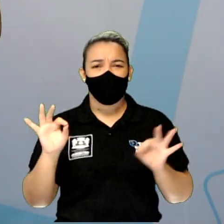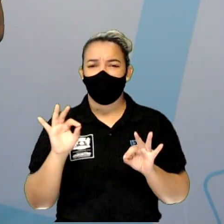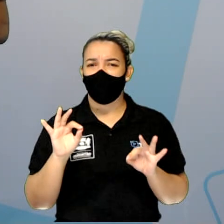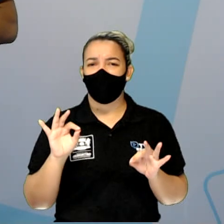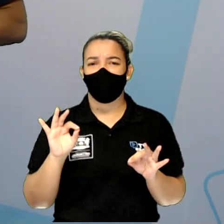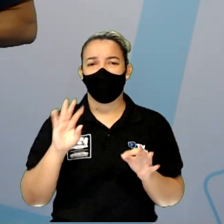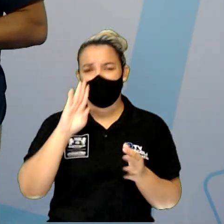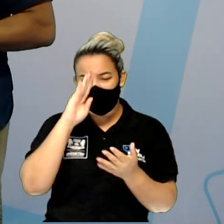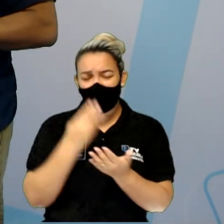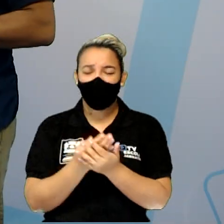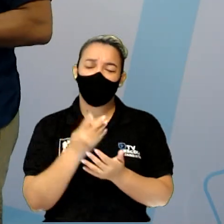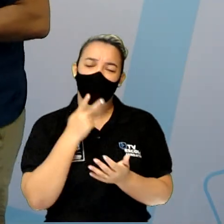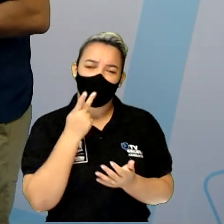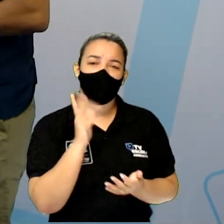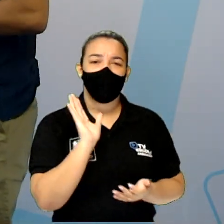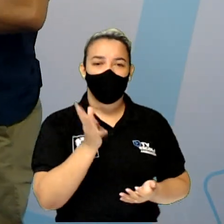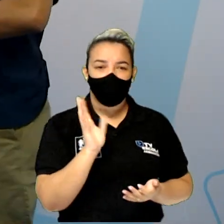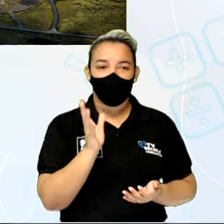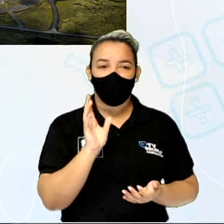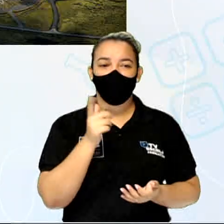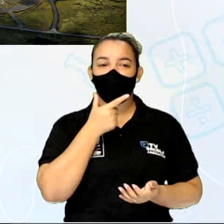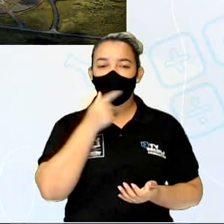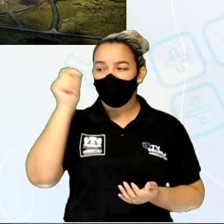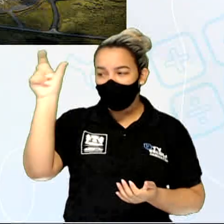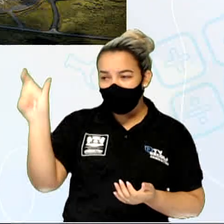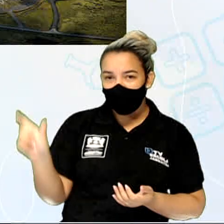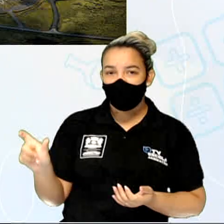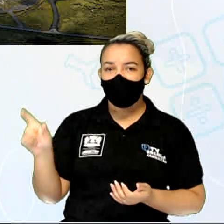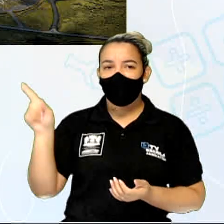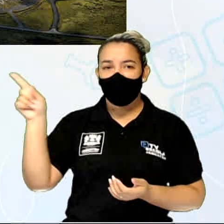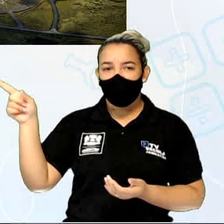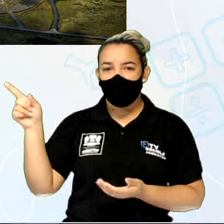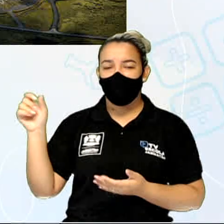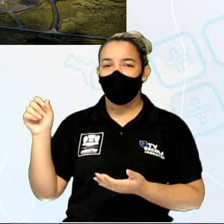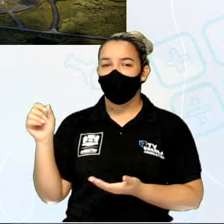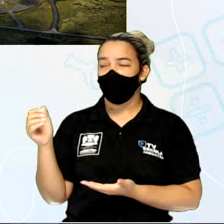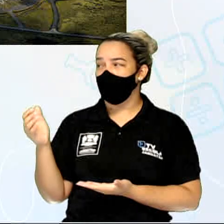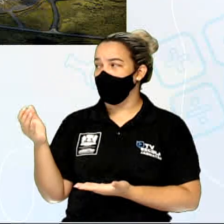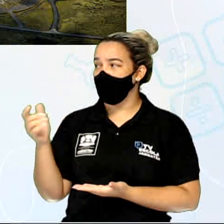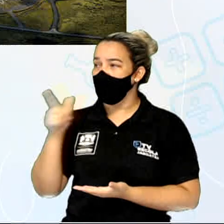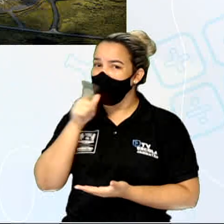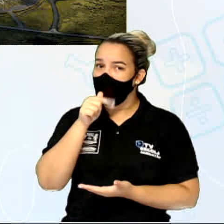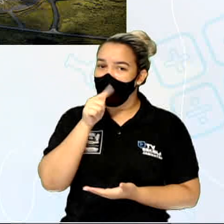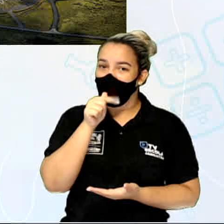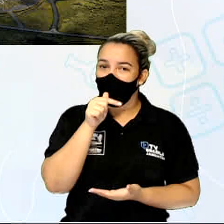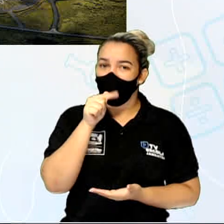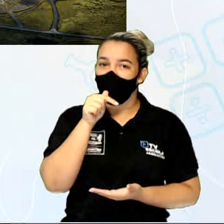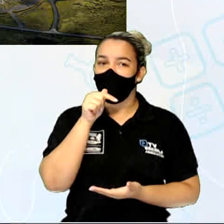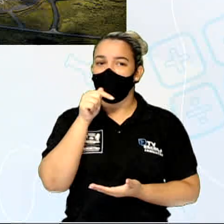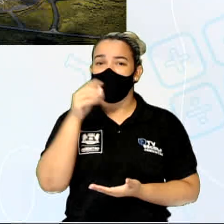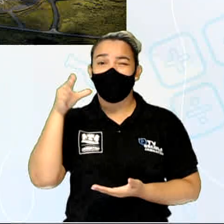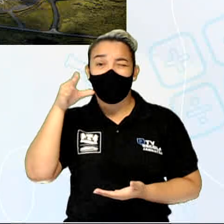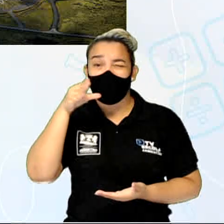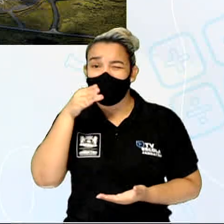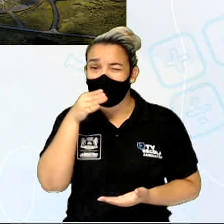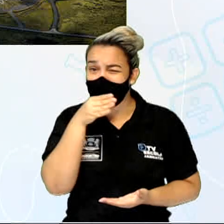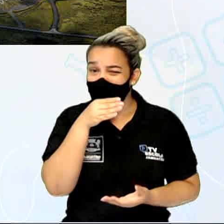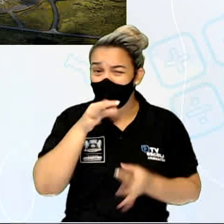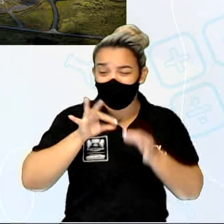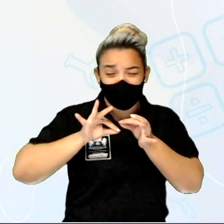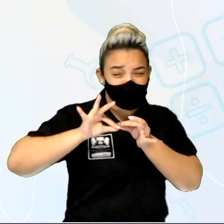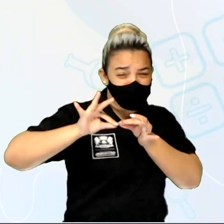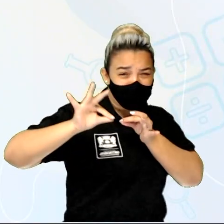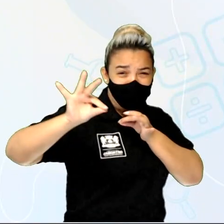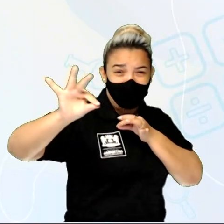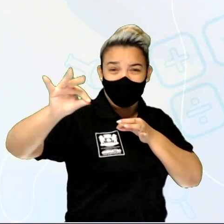que tenha sido falado para vocês, qual é o comportamento do geyser. Ele lança água aquecida a vários metros de